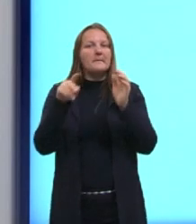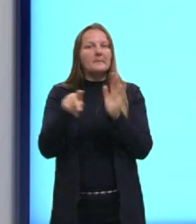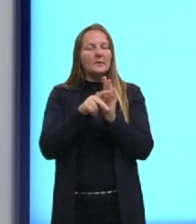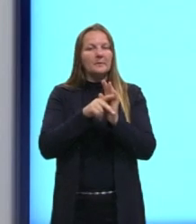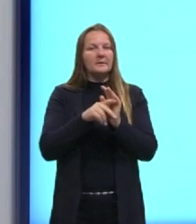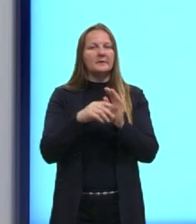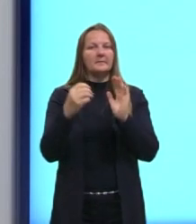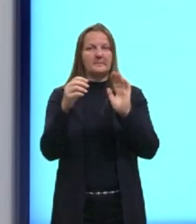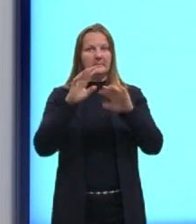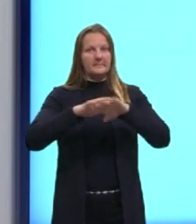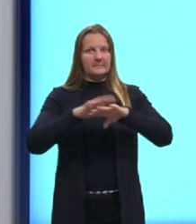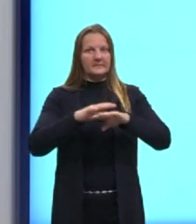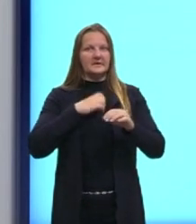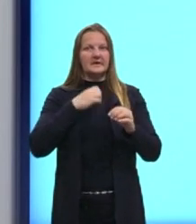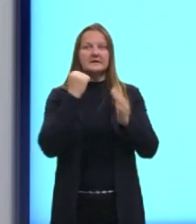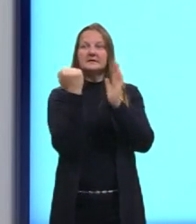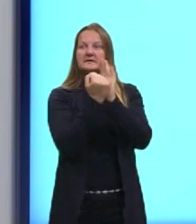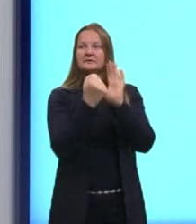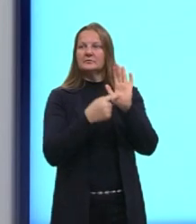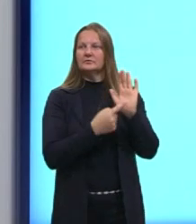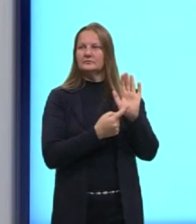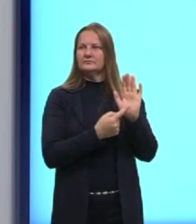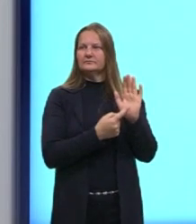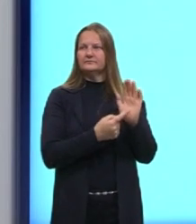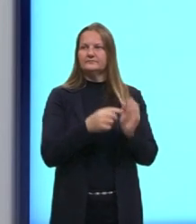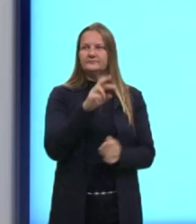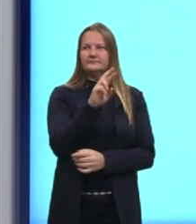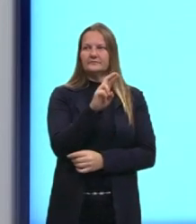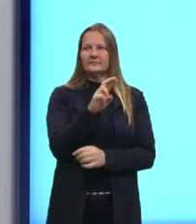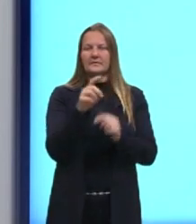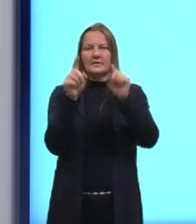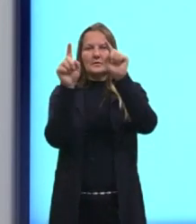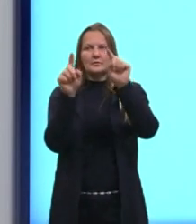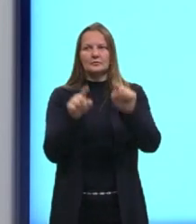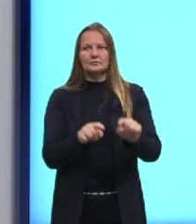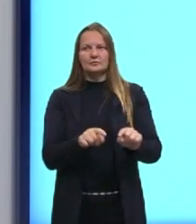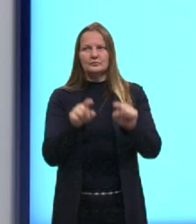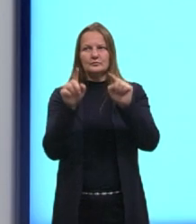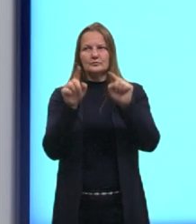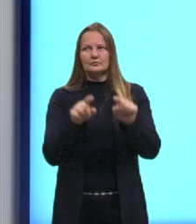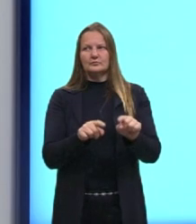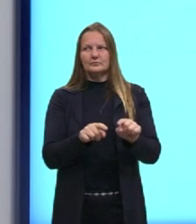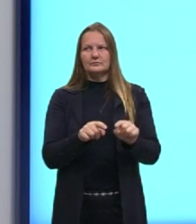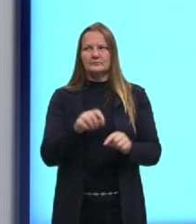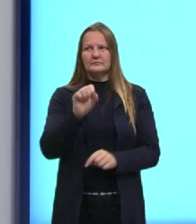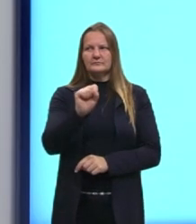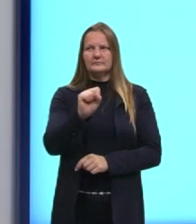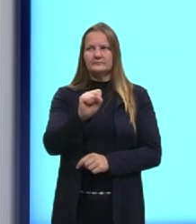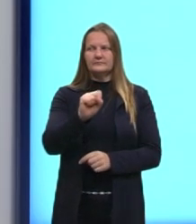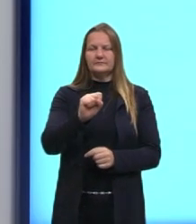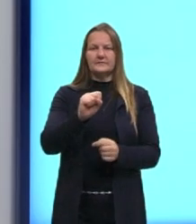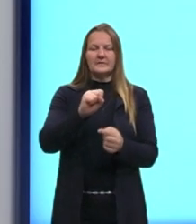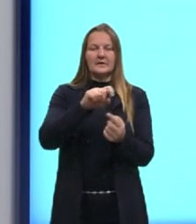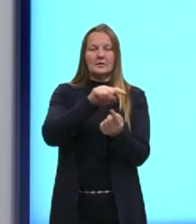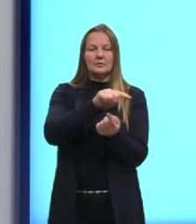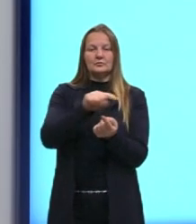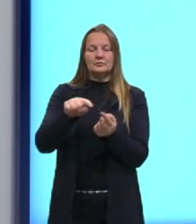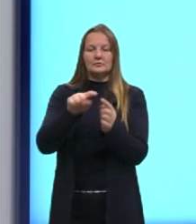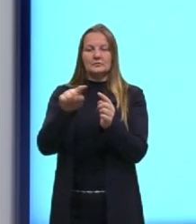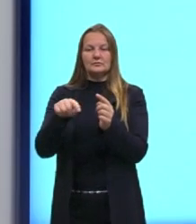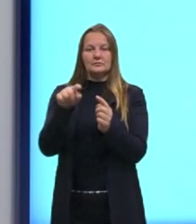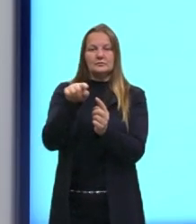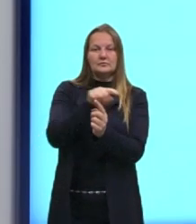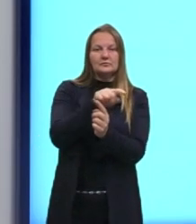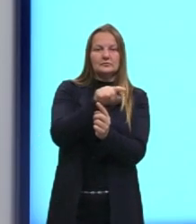matemáticos, então, teríamos a reta R paralela à reta S, se e somente se